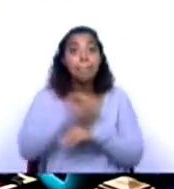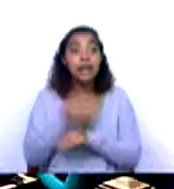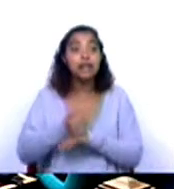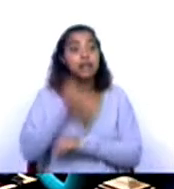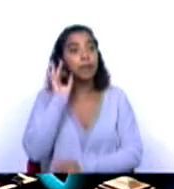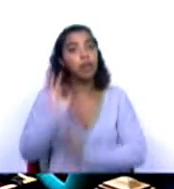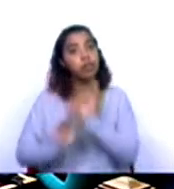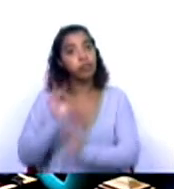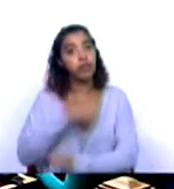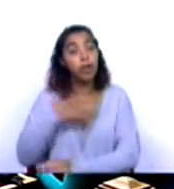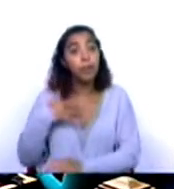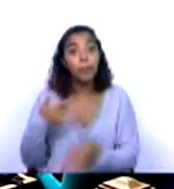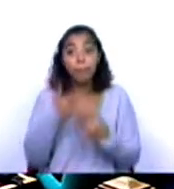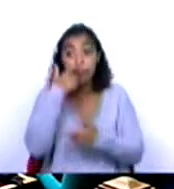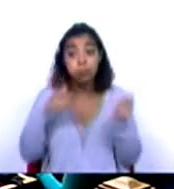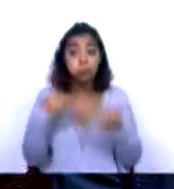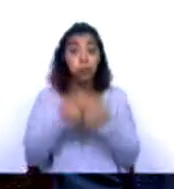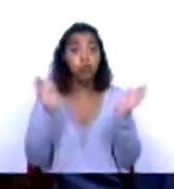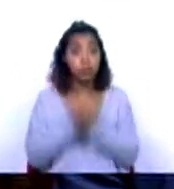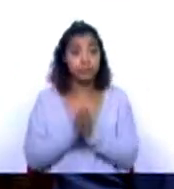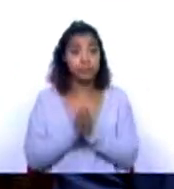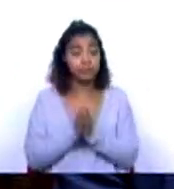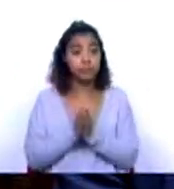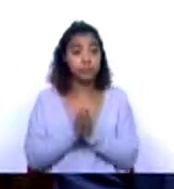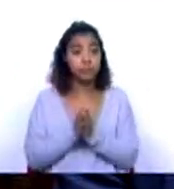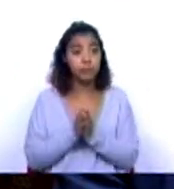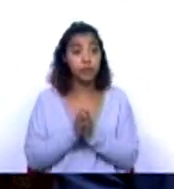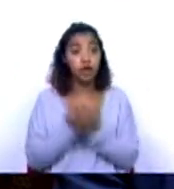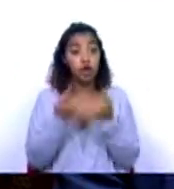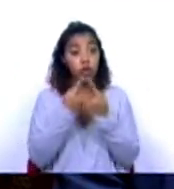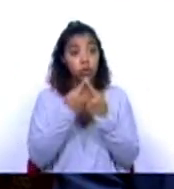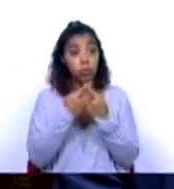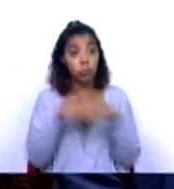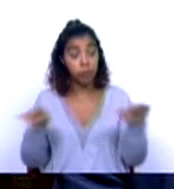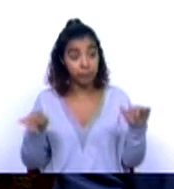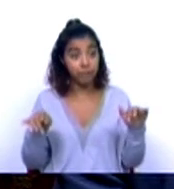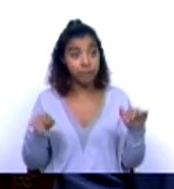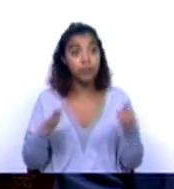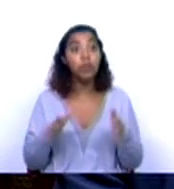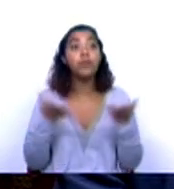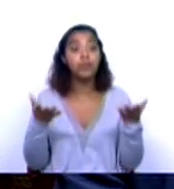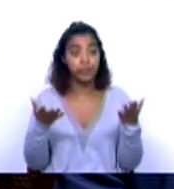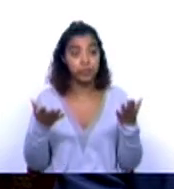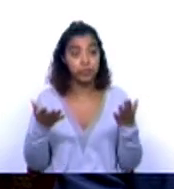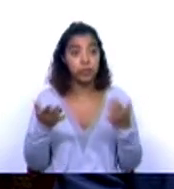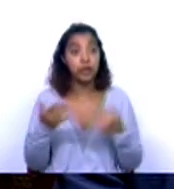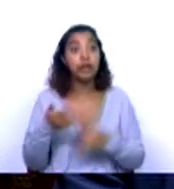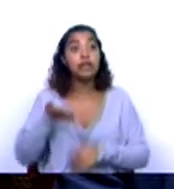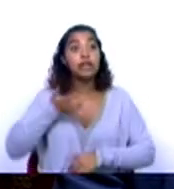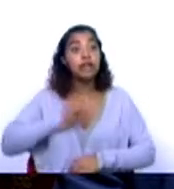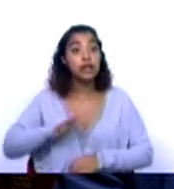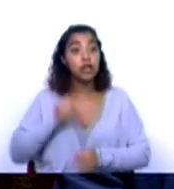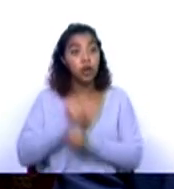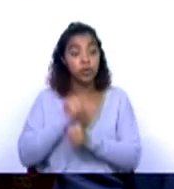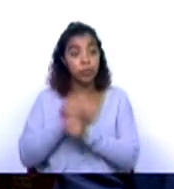cuidados de saúde para todos. Aquilo que nos distingue é então o seguinte. Propuseram-nos uma dedicação plena de